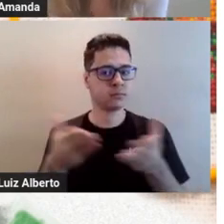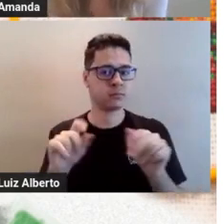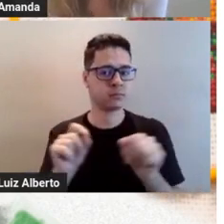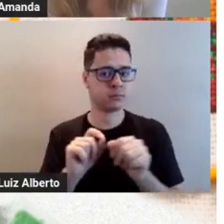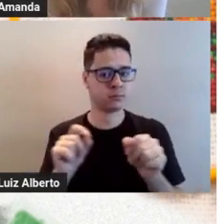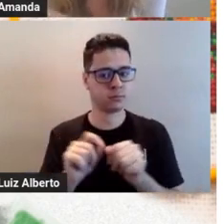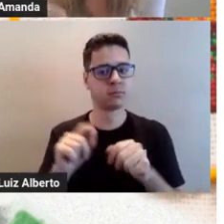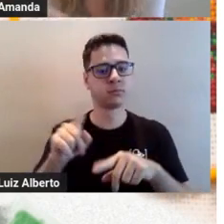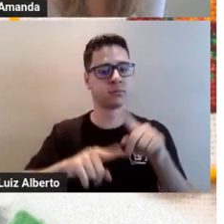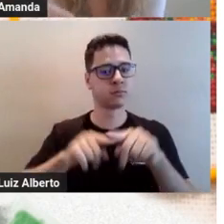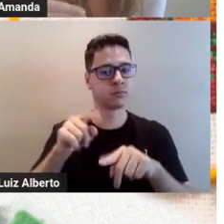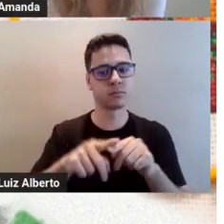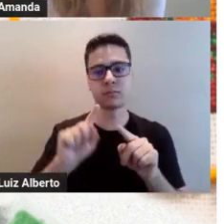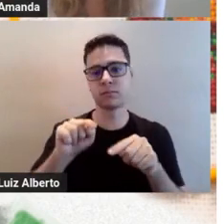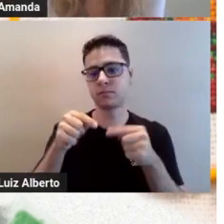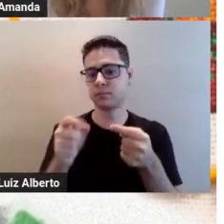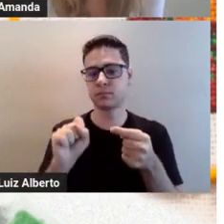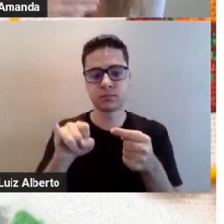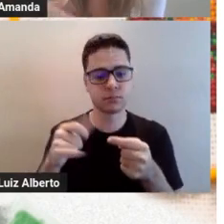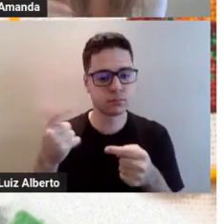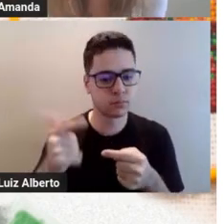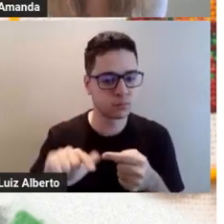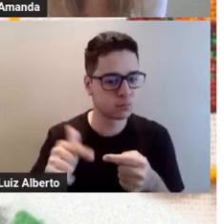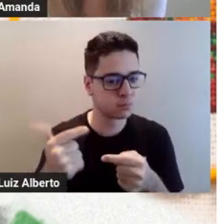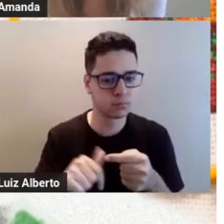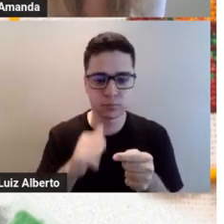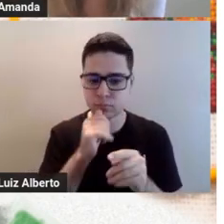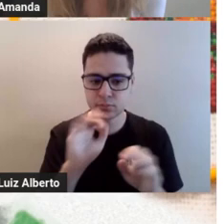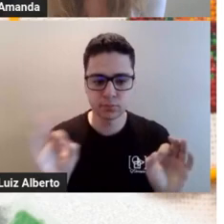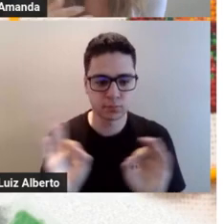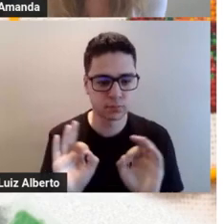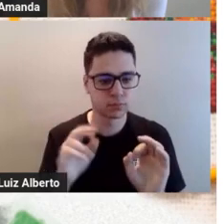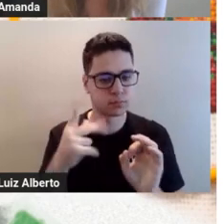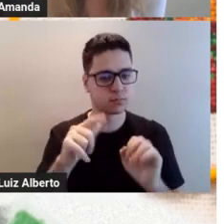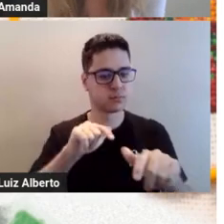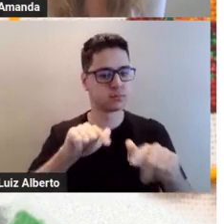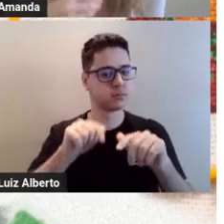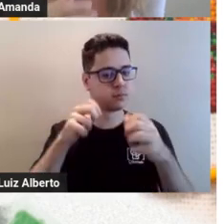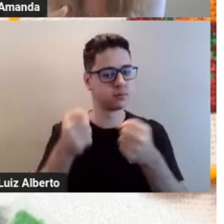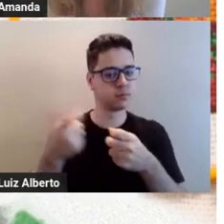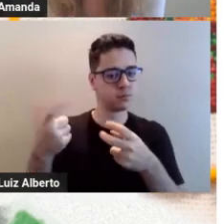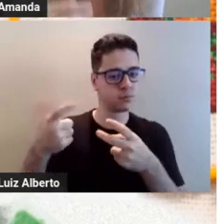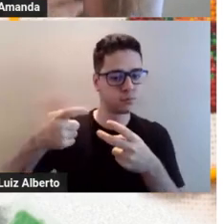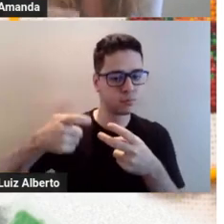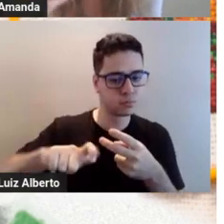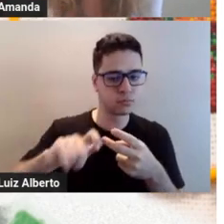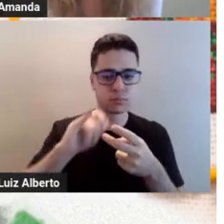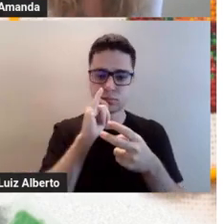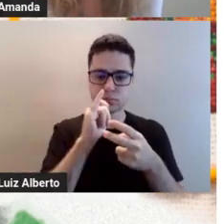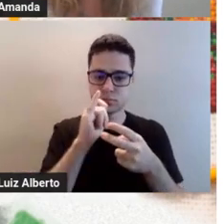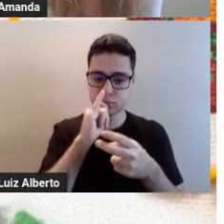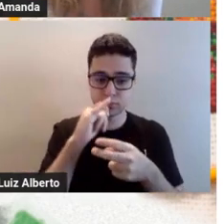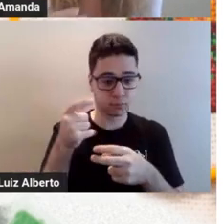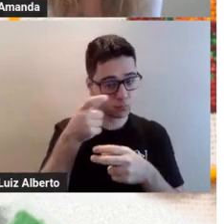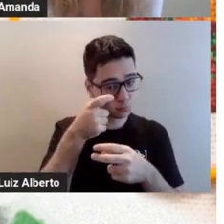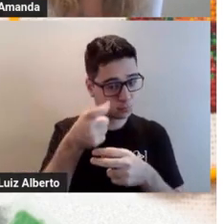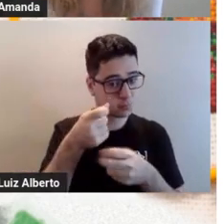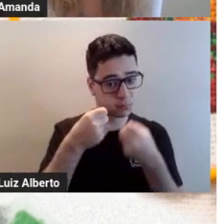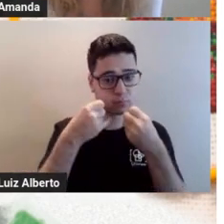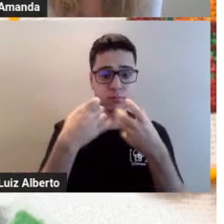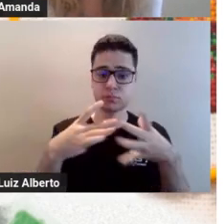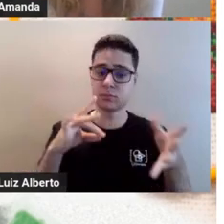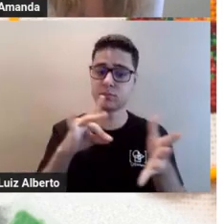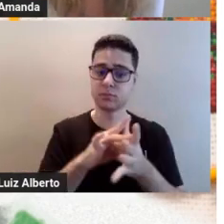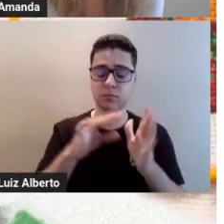tiver esse material na sua casa de linhas de meada, você pode trabalhar com outras linhas. Inclusive, isso é muito interessante para o